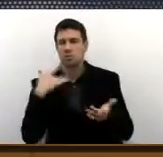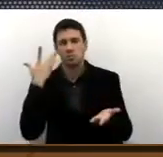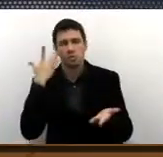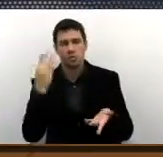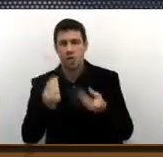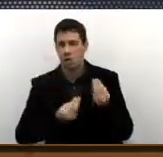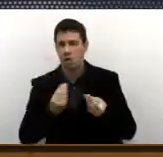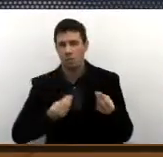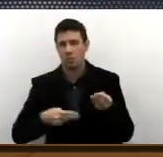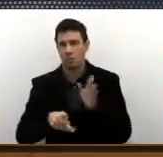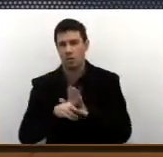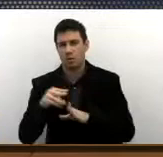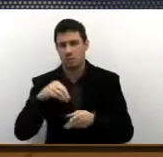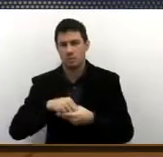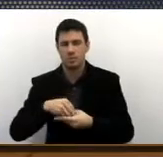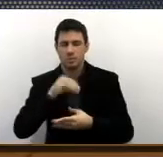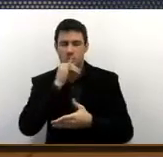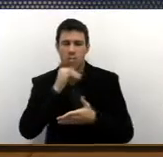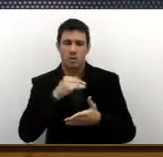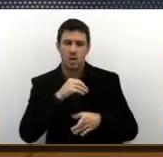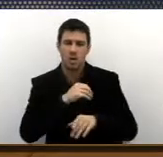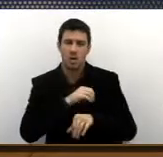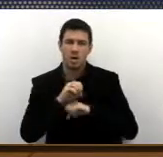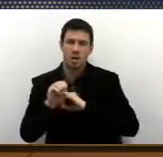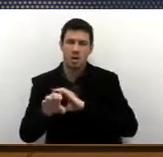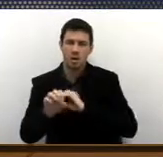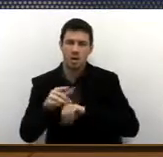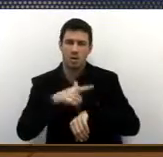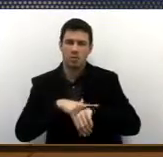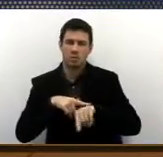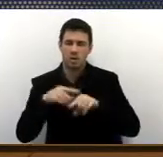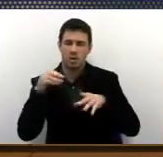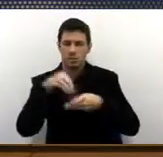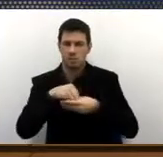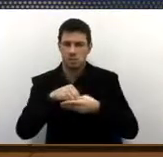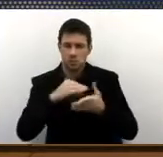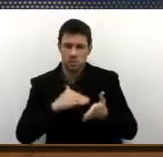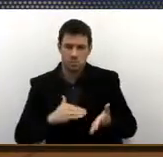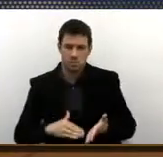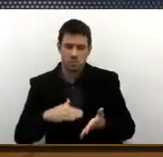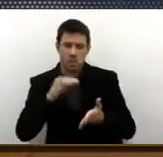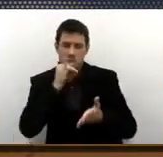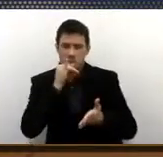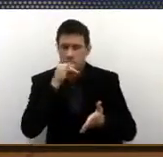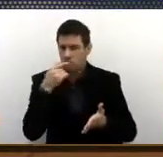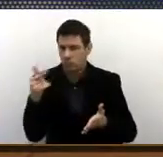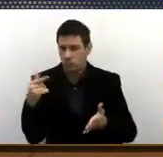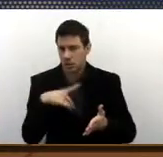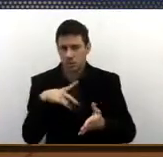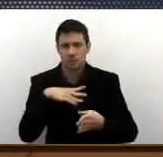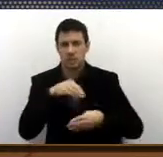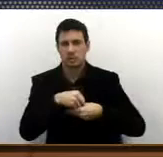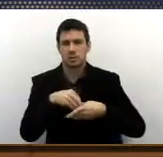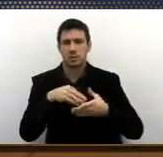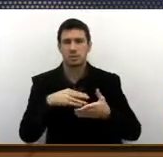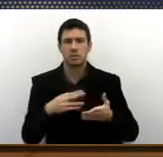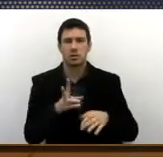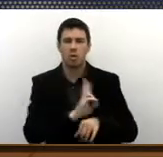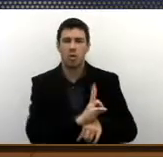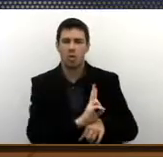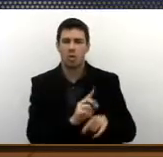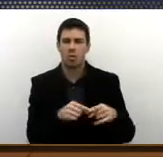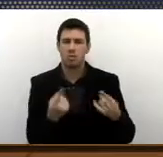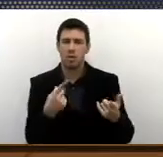educação, mas lá no lado do trabalho não tem esse controle via Secretaria, diretamente,